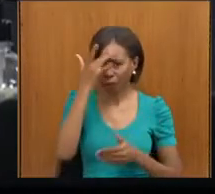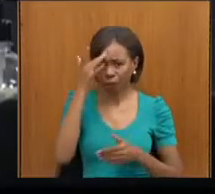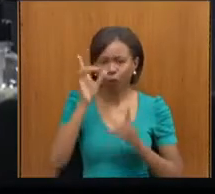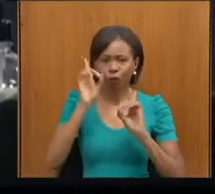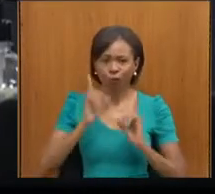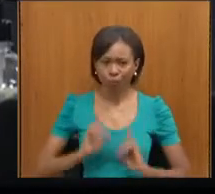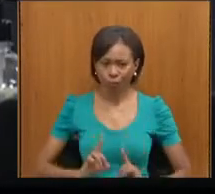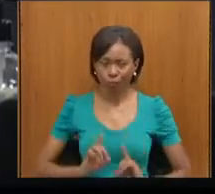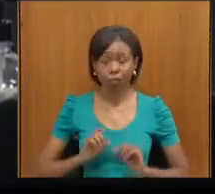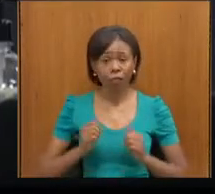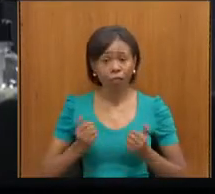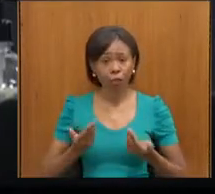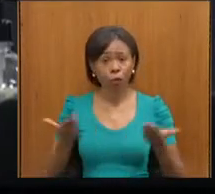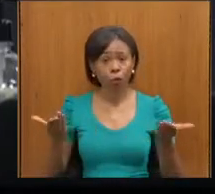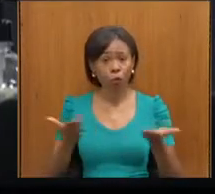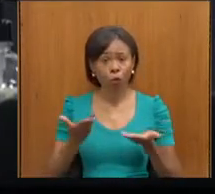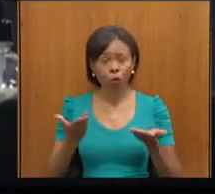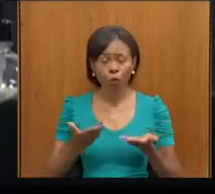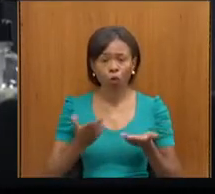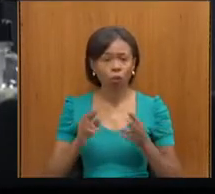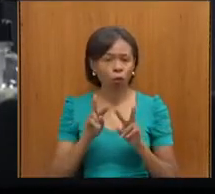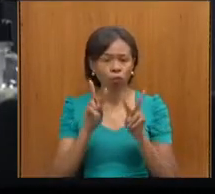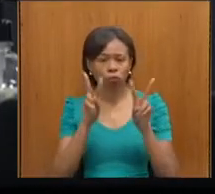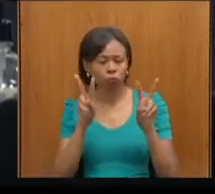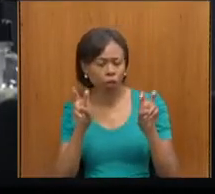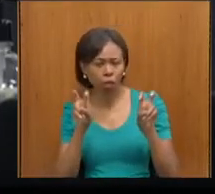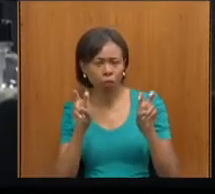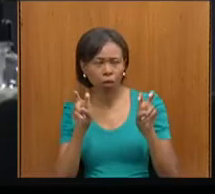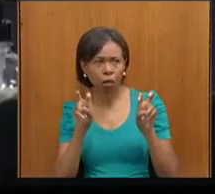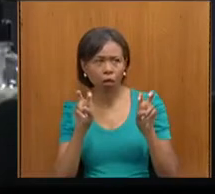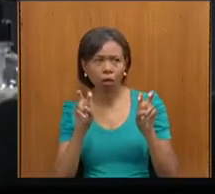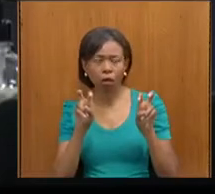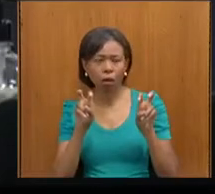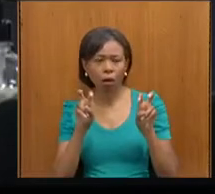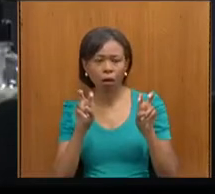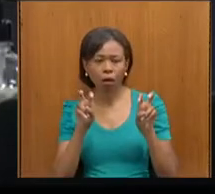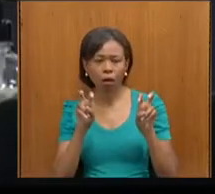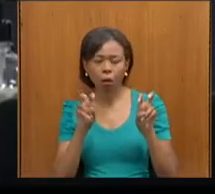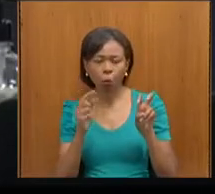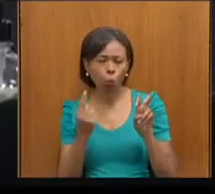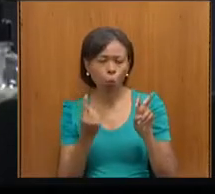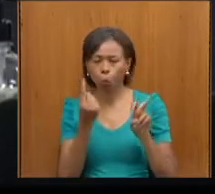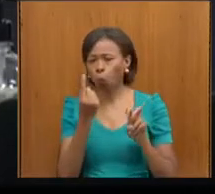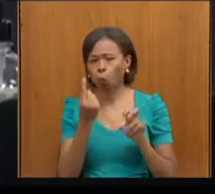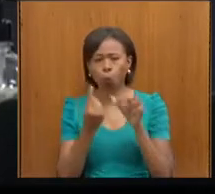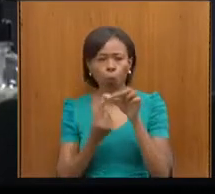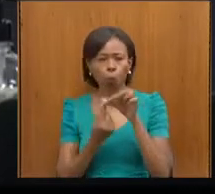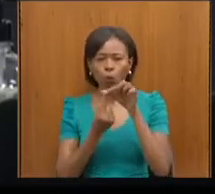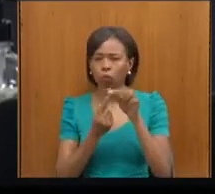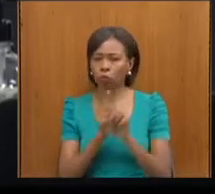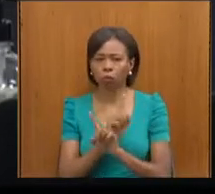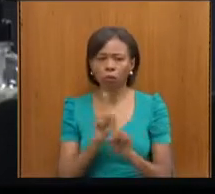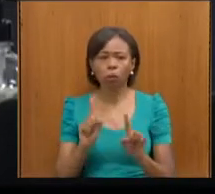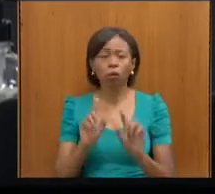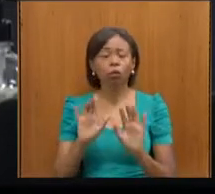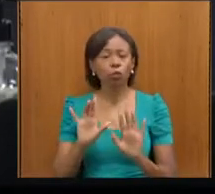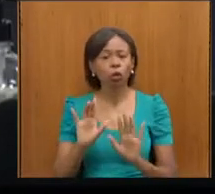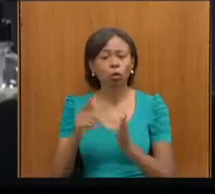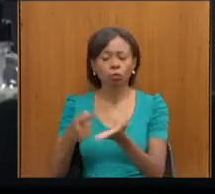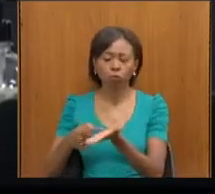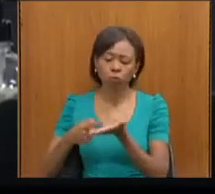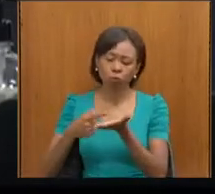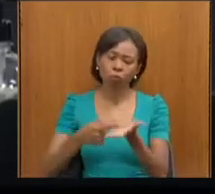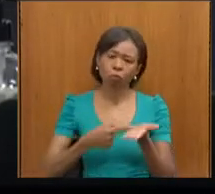a gente não abordou um tema específico aqui, a gente quis convidar algumas pessoas e fazer